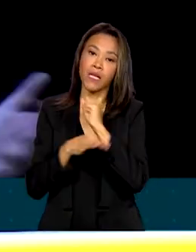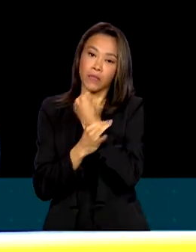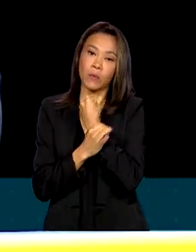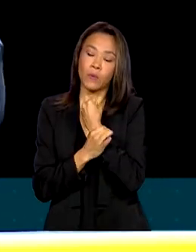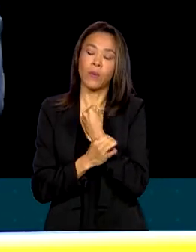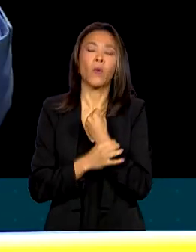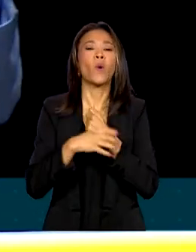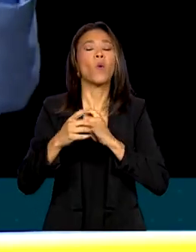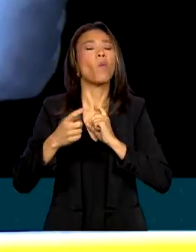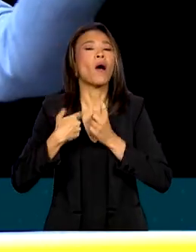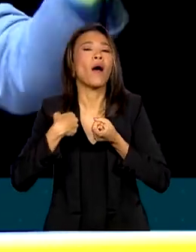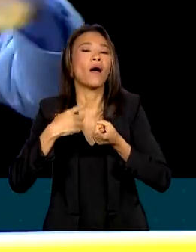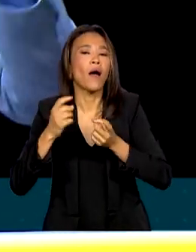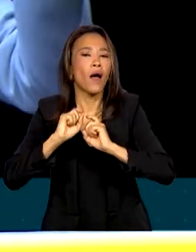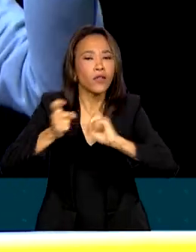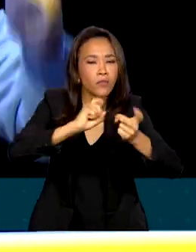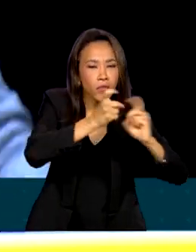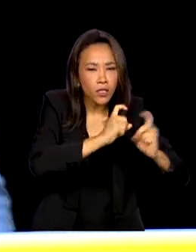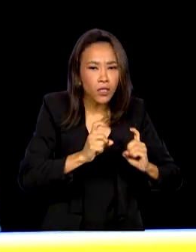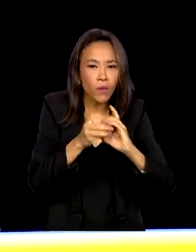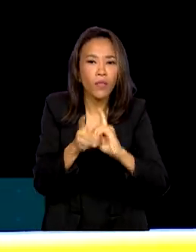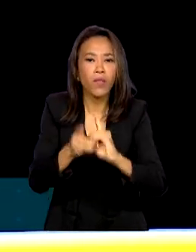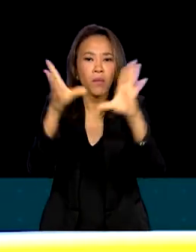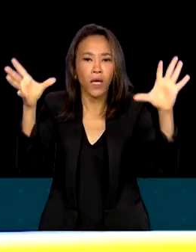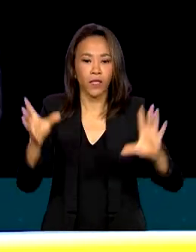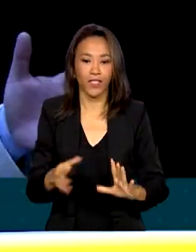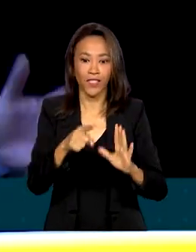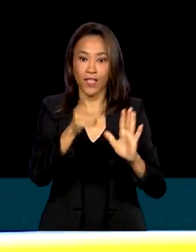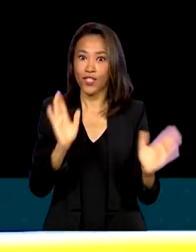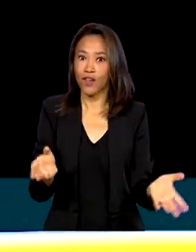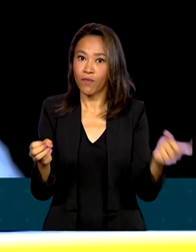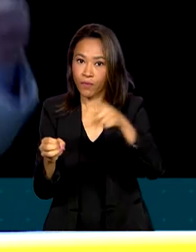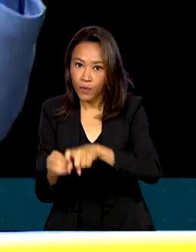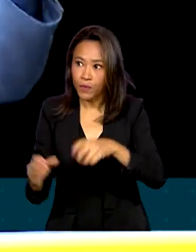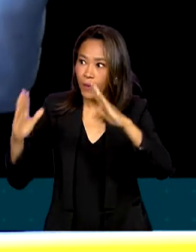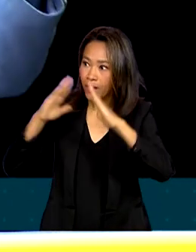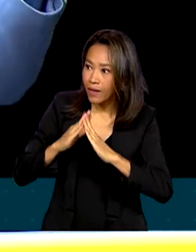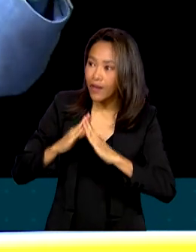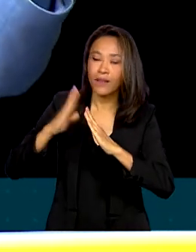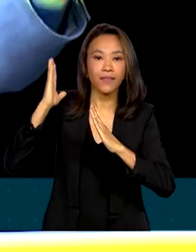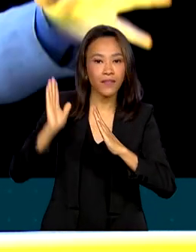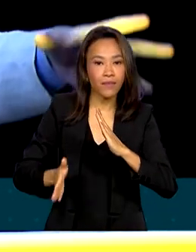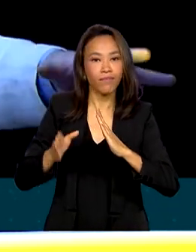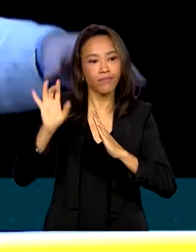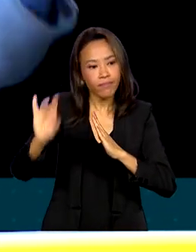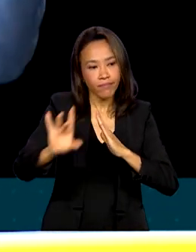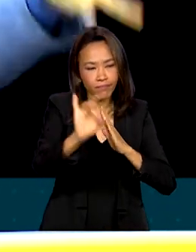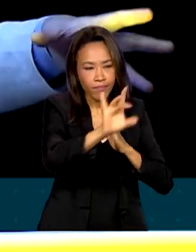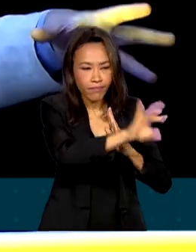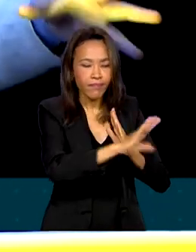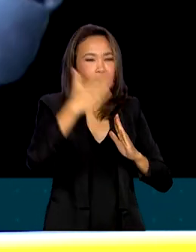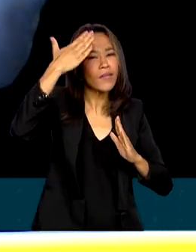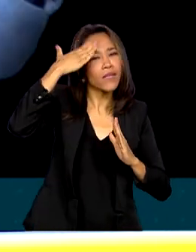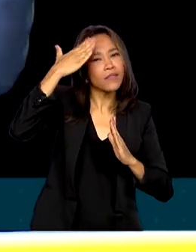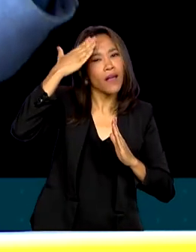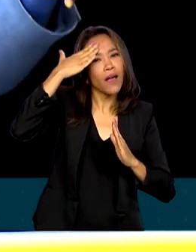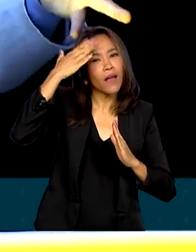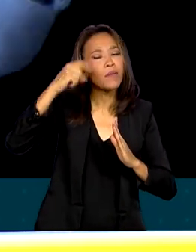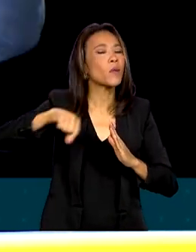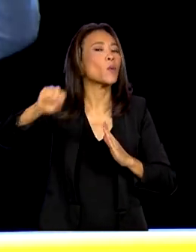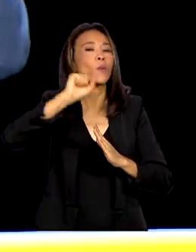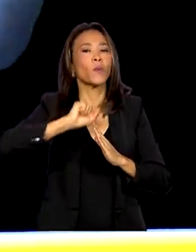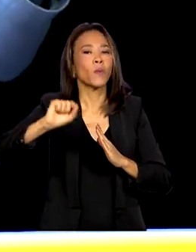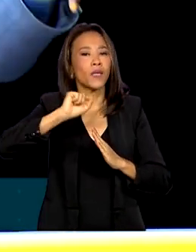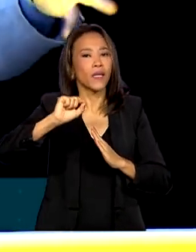Esse clima de que a casa voltou, ele realmente já está pegando por aí e espero que cada um, cada uma que está aqui, saia daqui também com